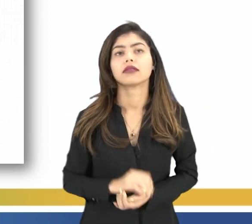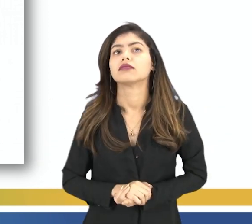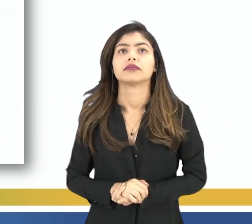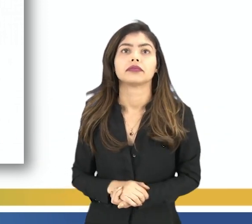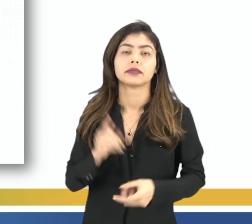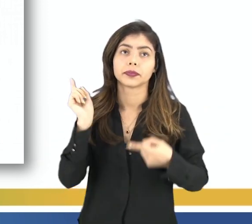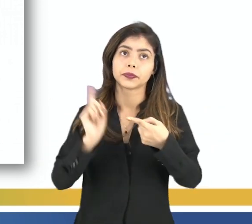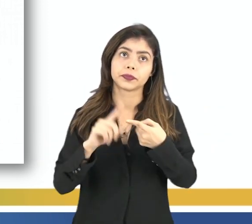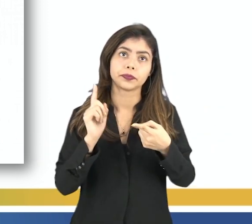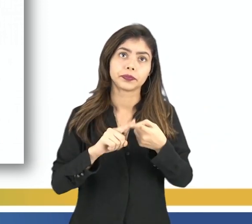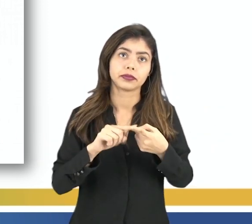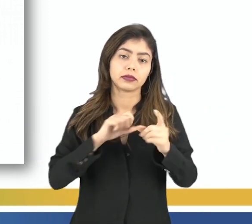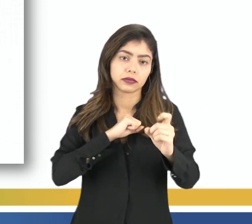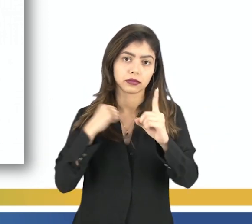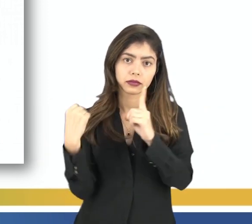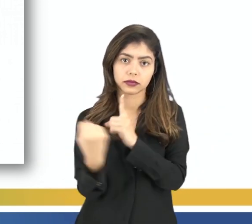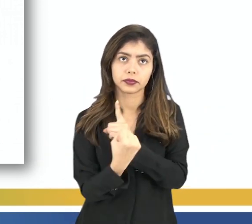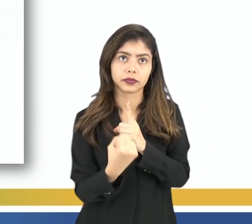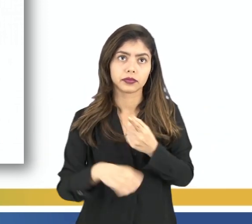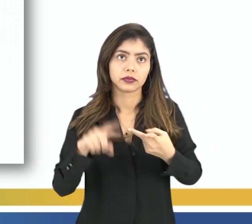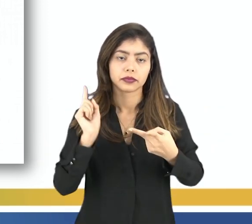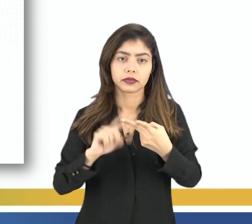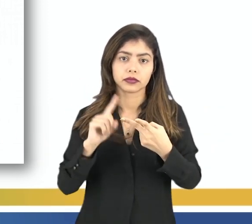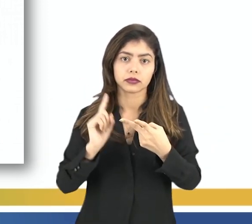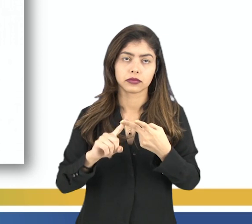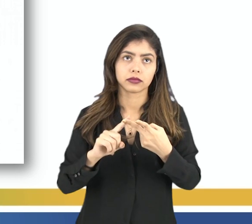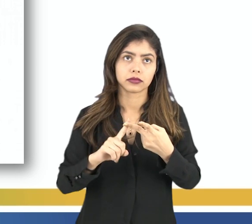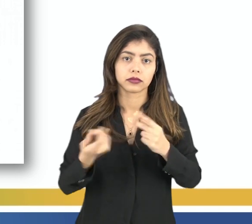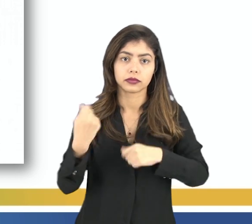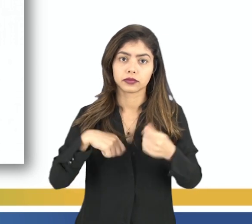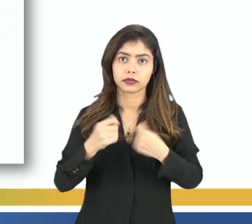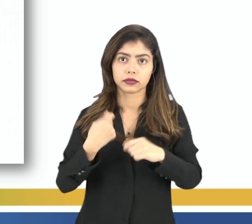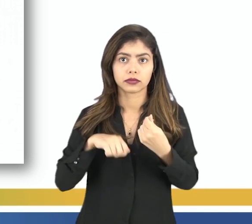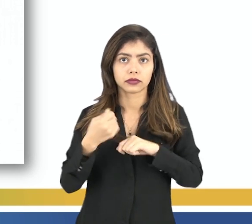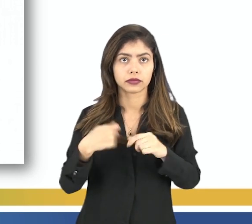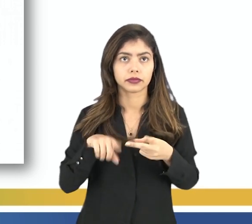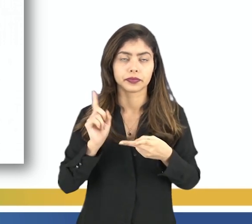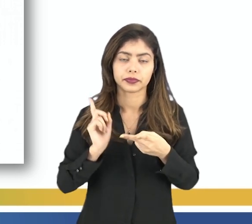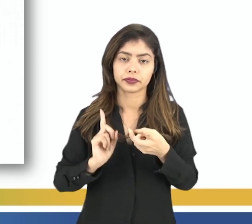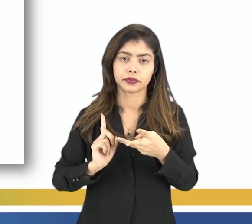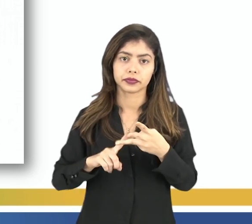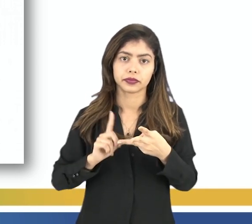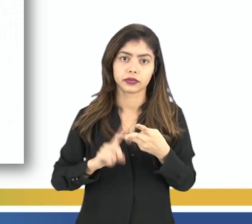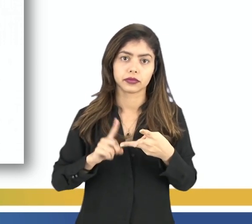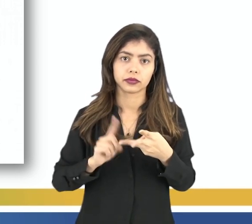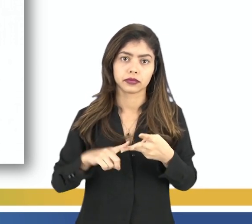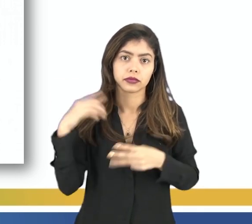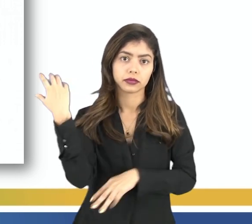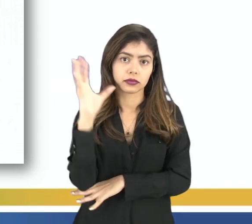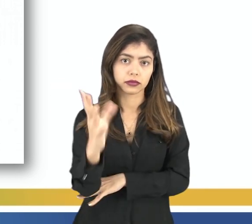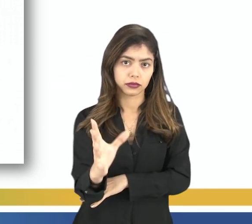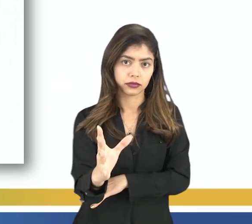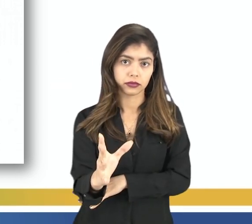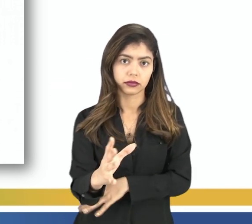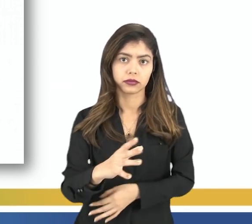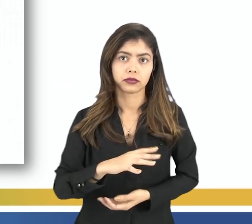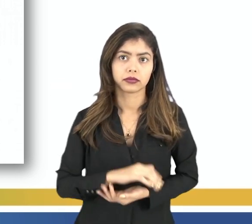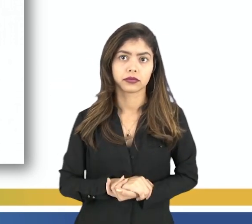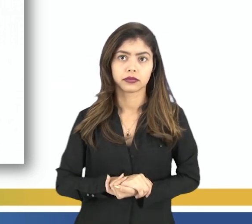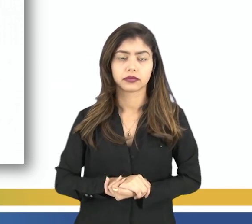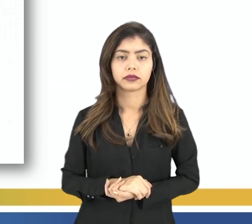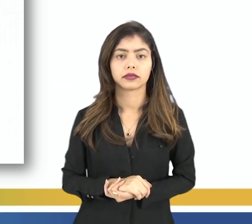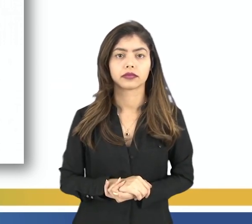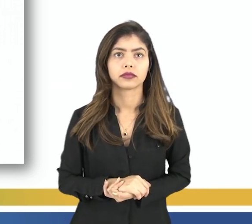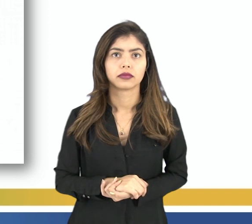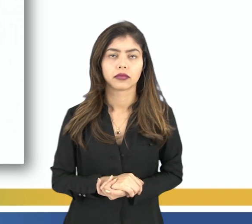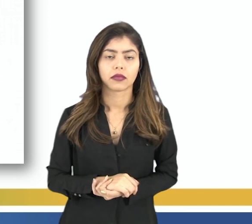aspecto social, nós temos o aspecto econômico e nós temos também o aspecto ambiental,